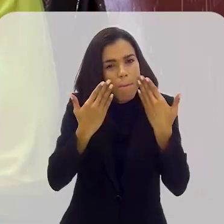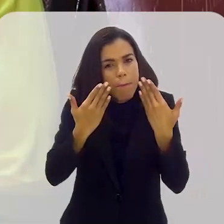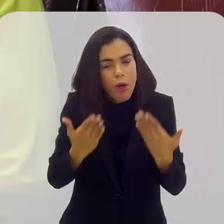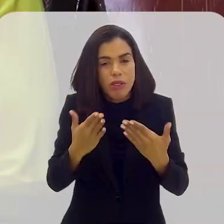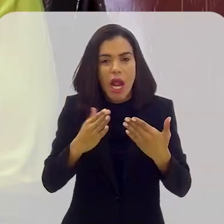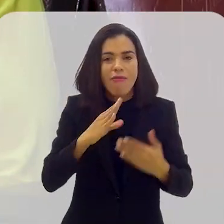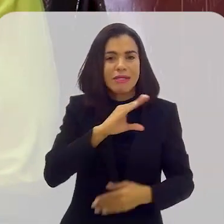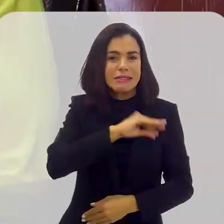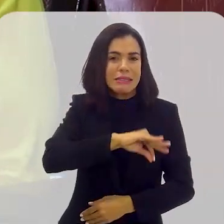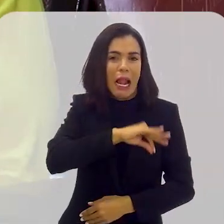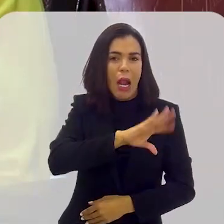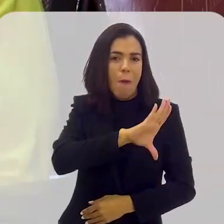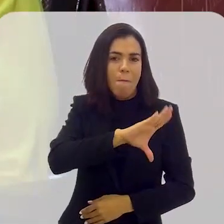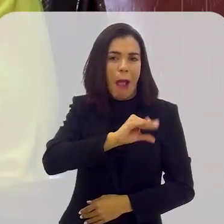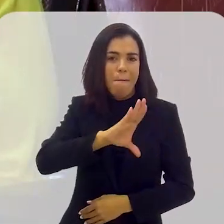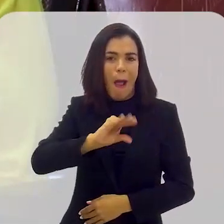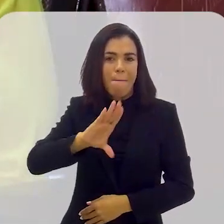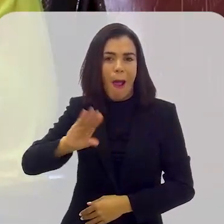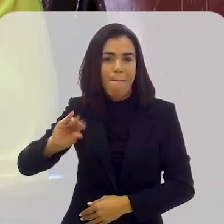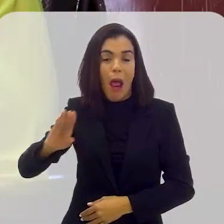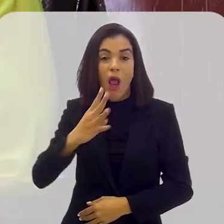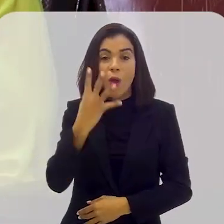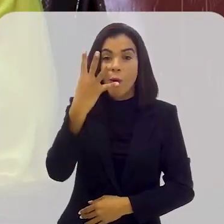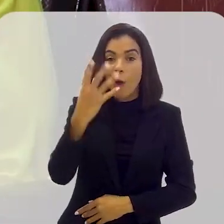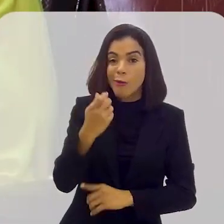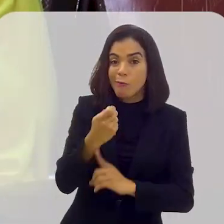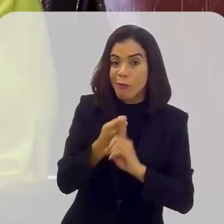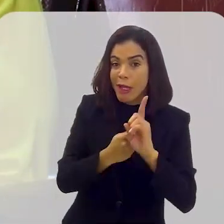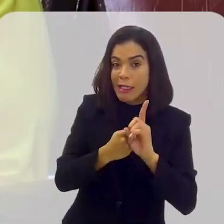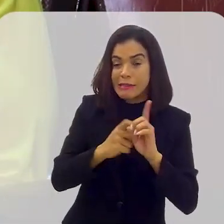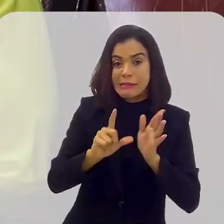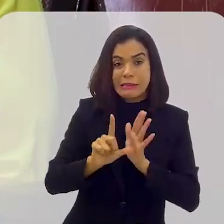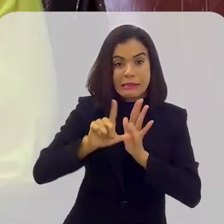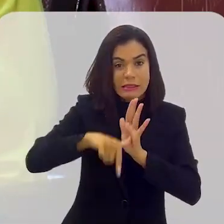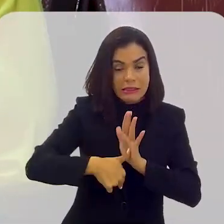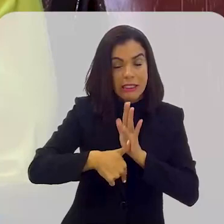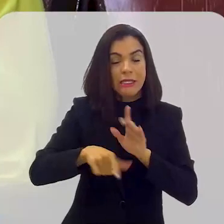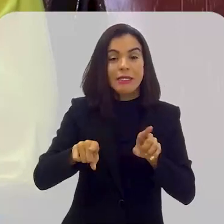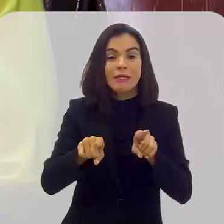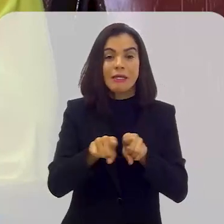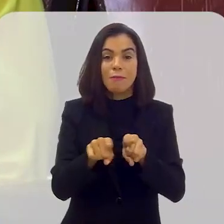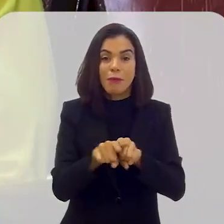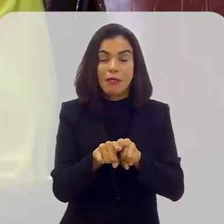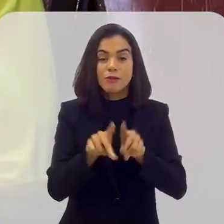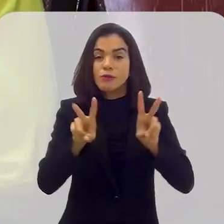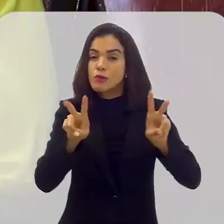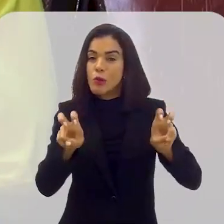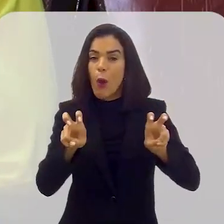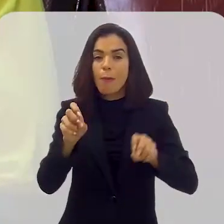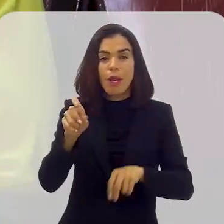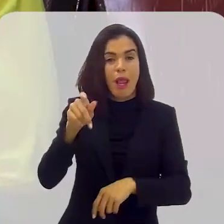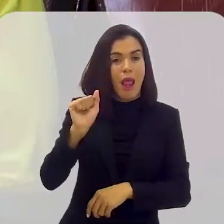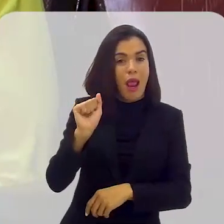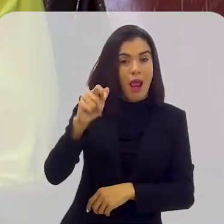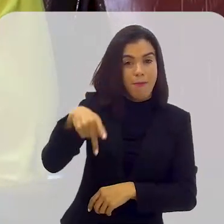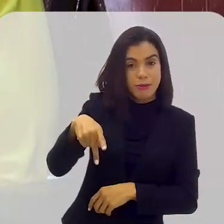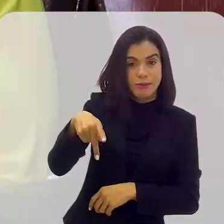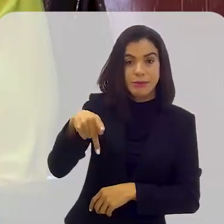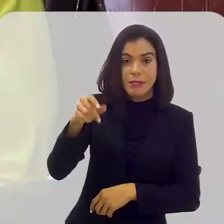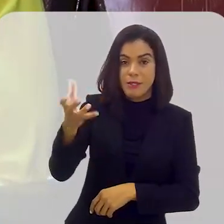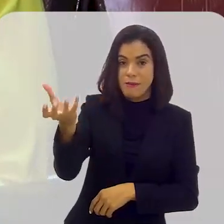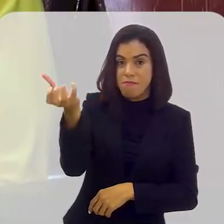apresentava atrasos de pagamento, quatro meses sem pagamento, inclusive e sobretudo de